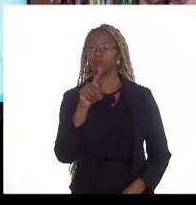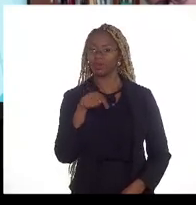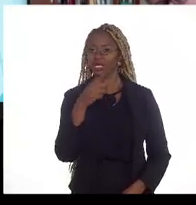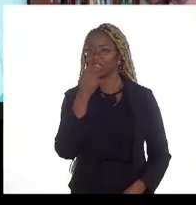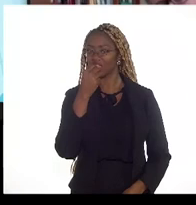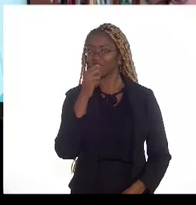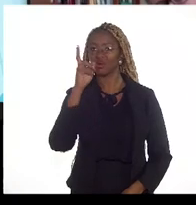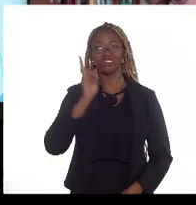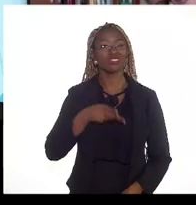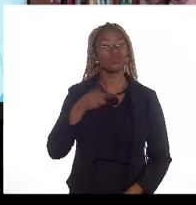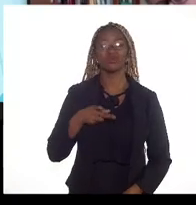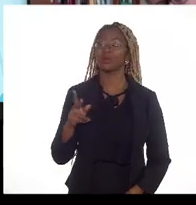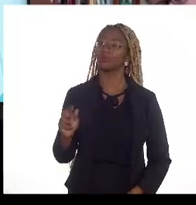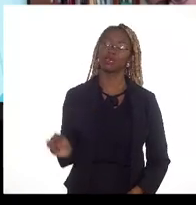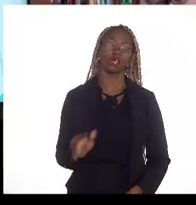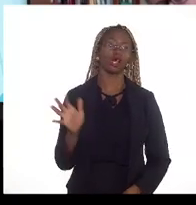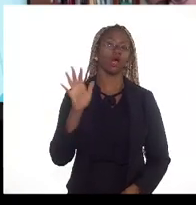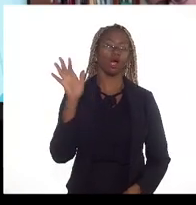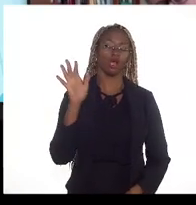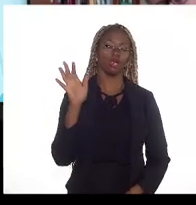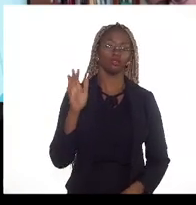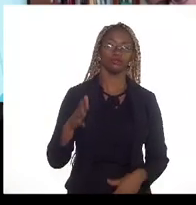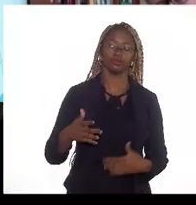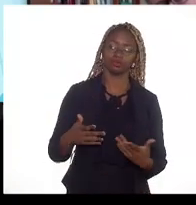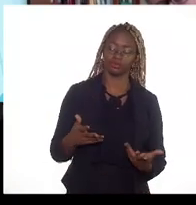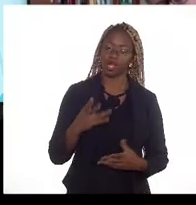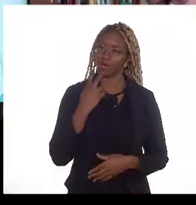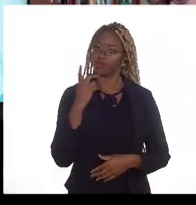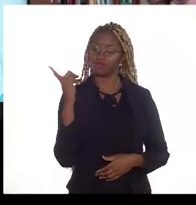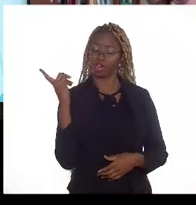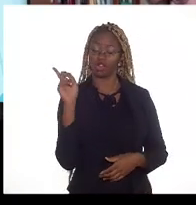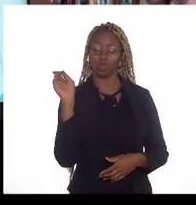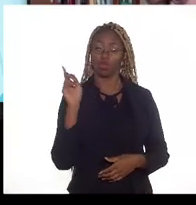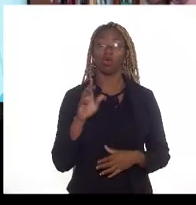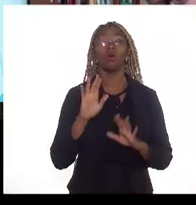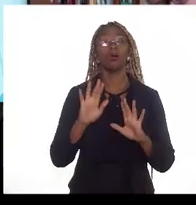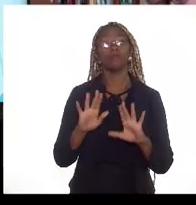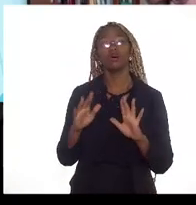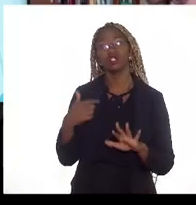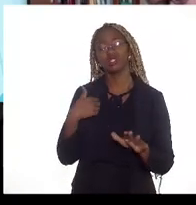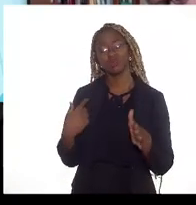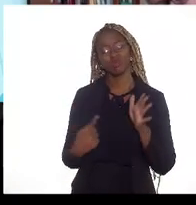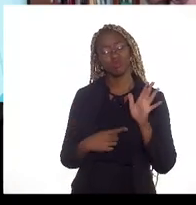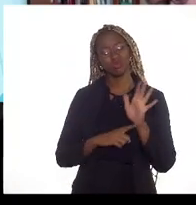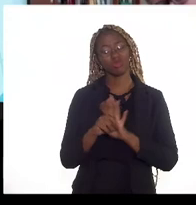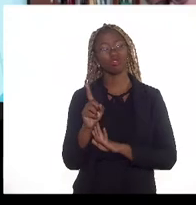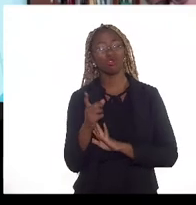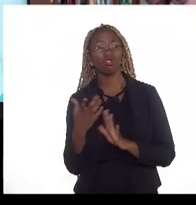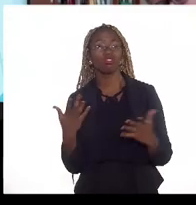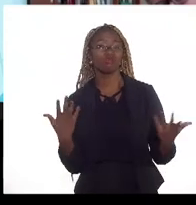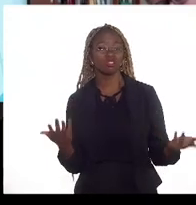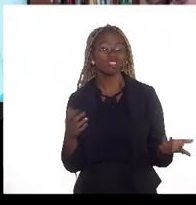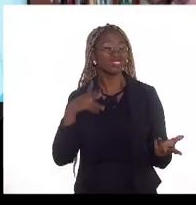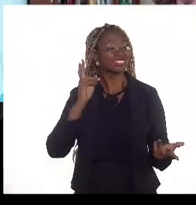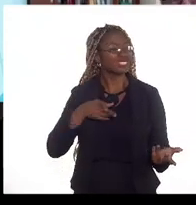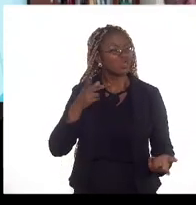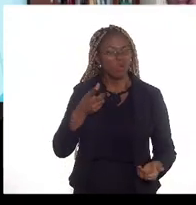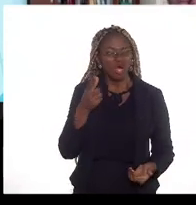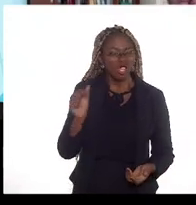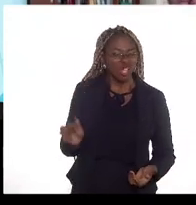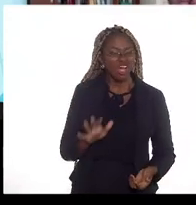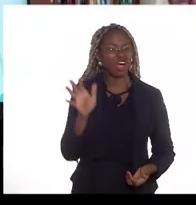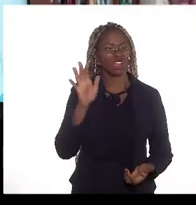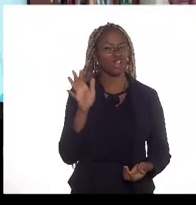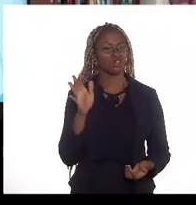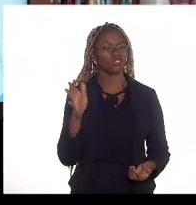caro eu fico me perguntando se ele será sempre caro